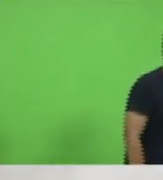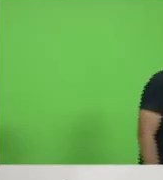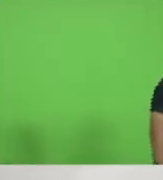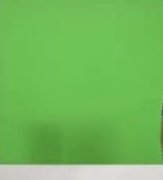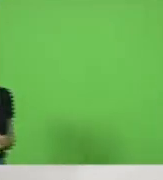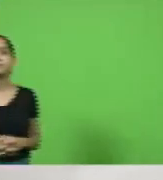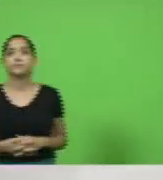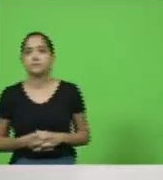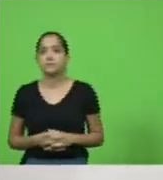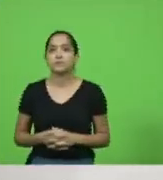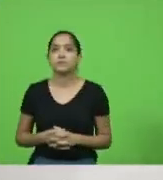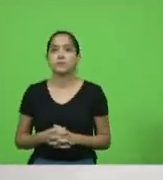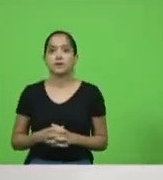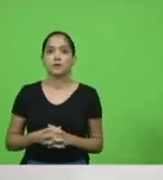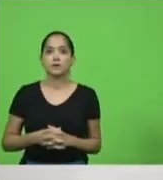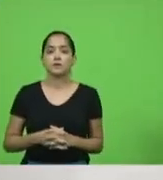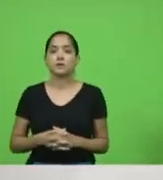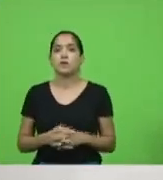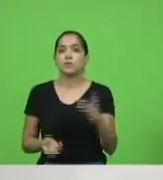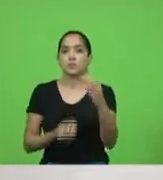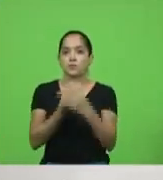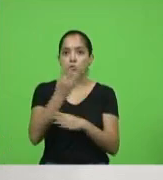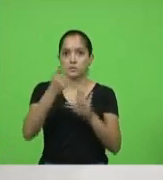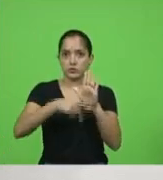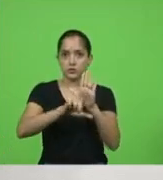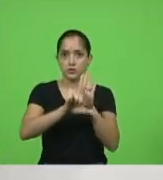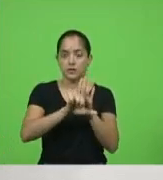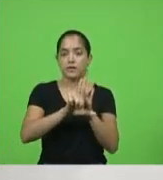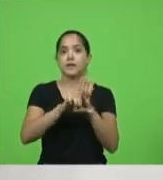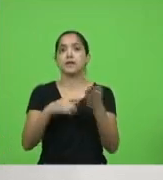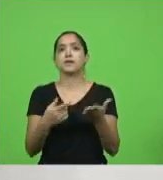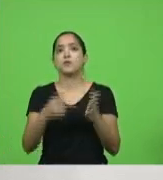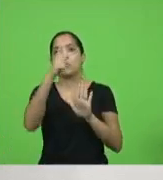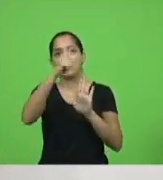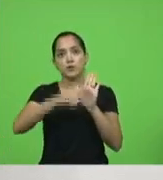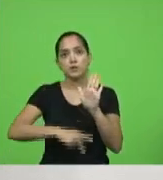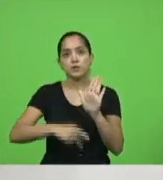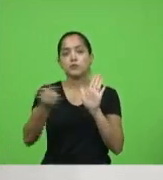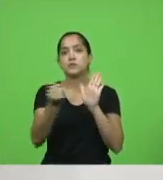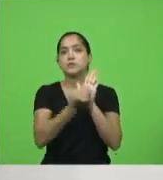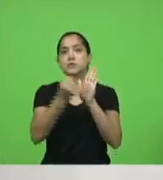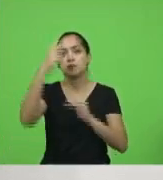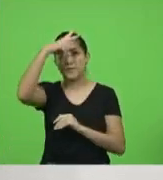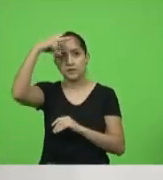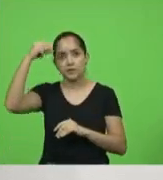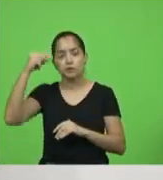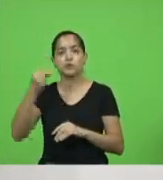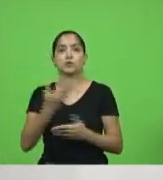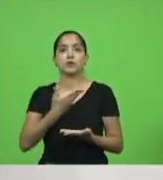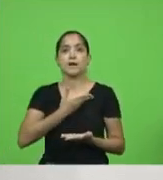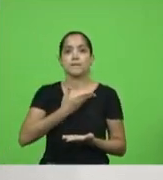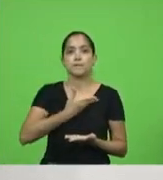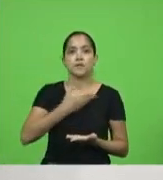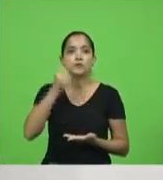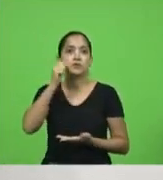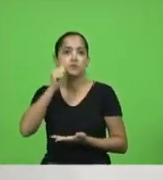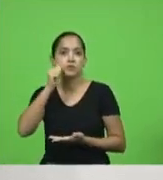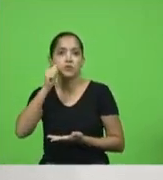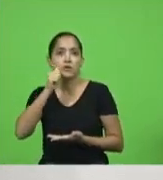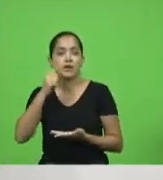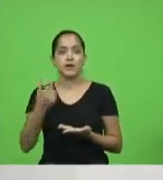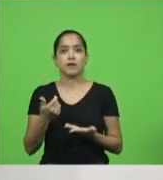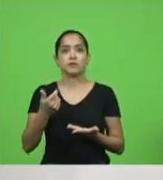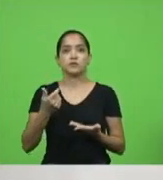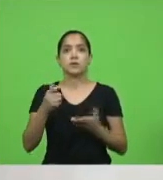o projeto de lei que cria o programa Tem Saída, o selo Prefeitura Amiga das Mulheres, o subprograma Mulher no